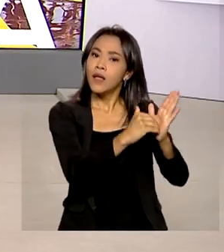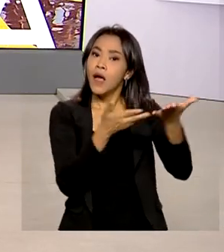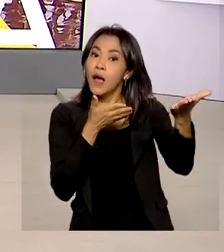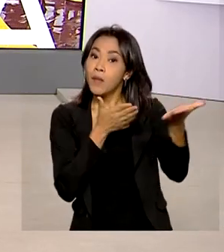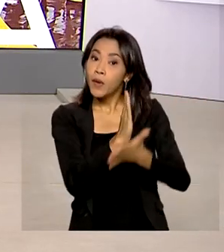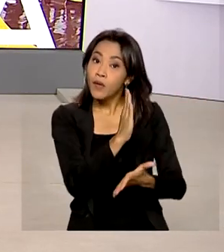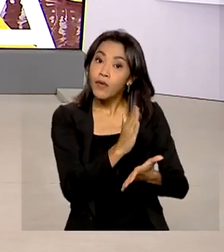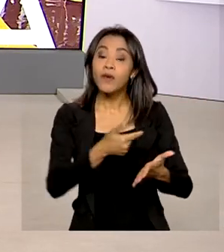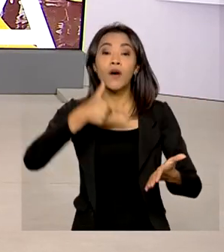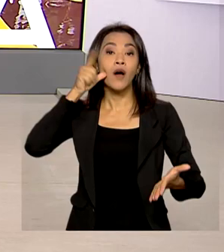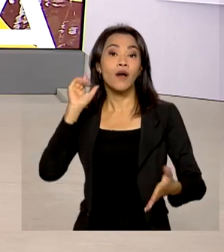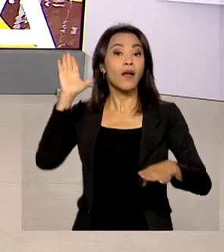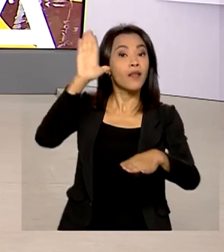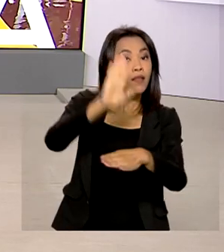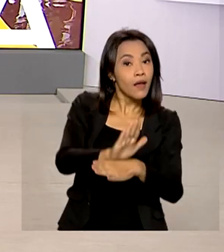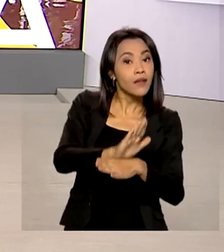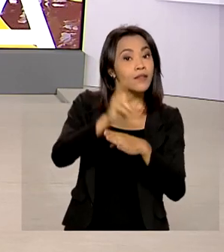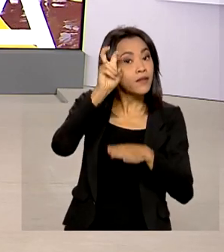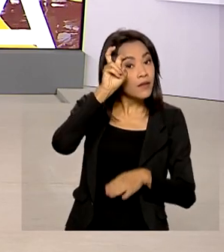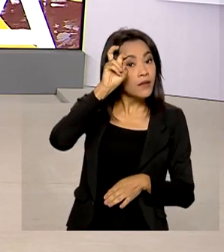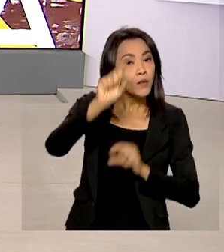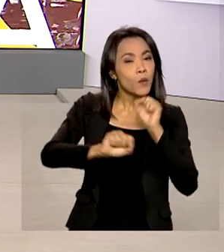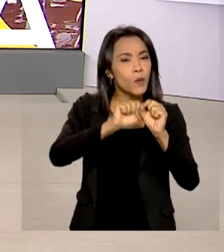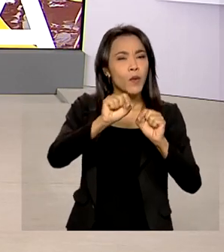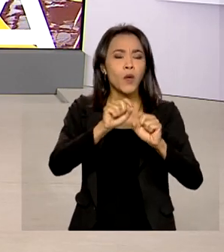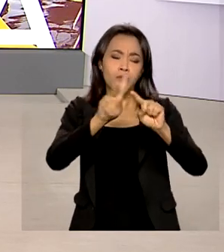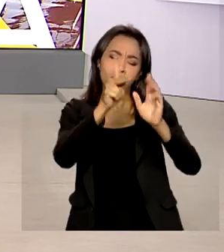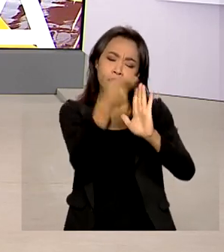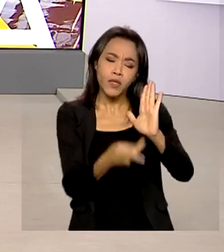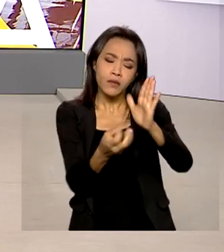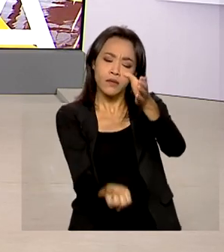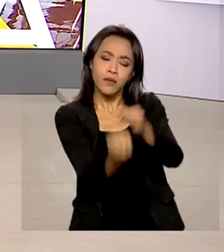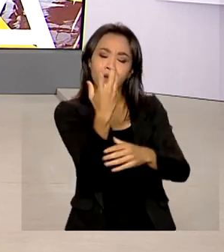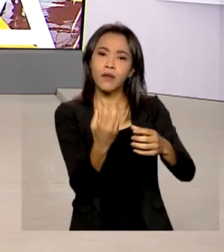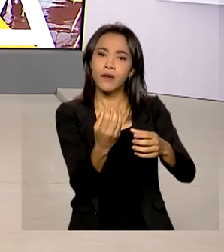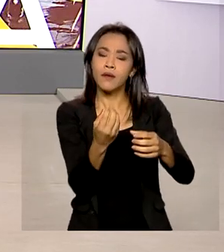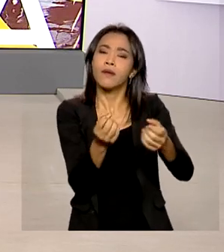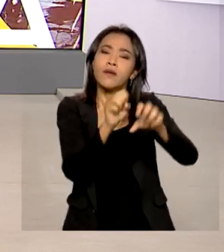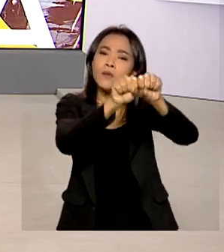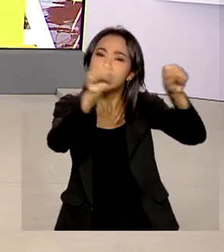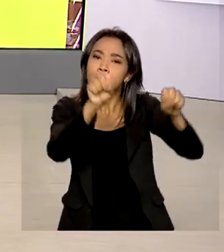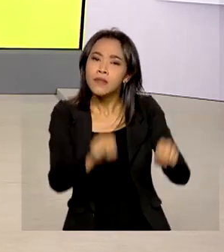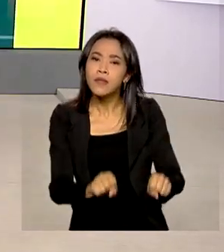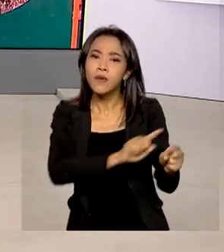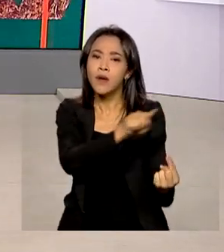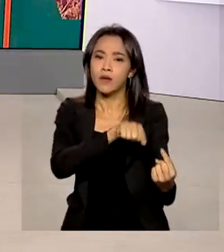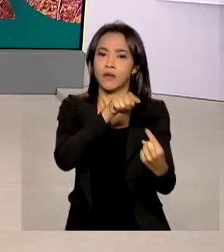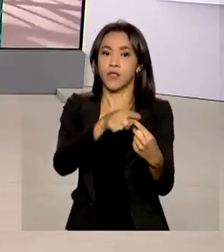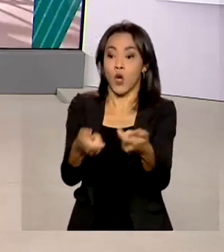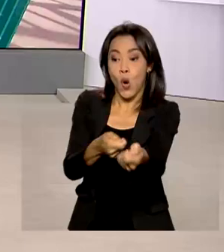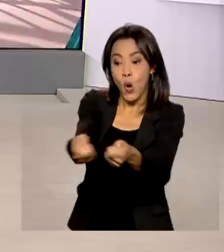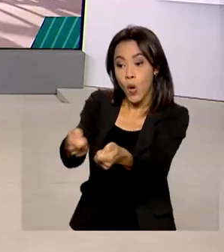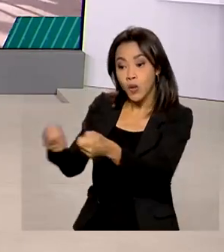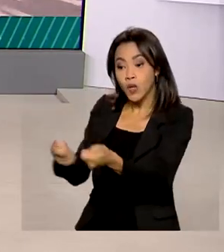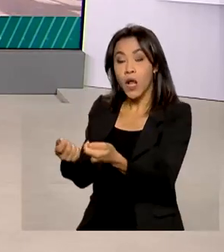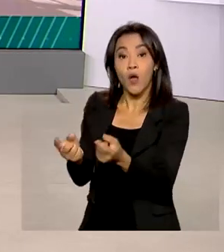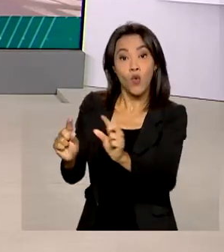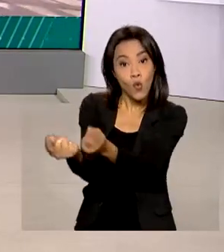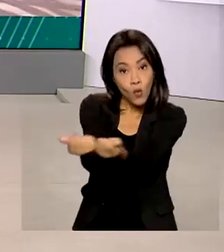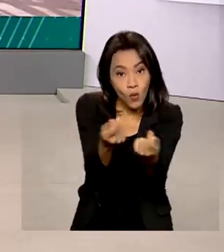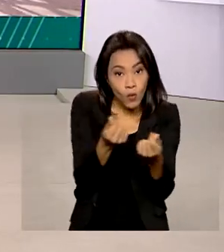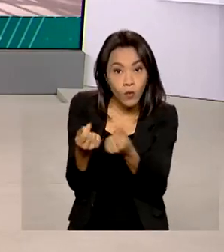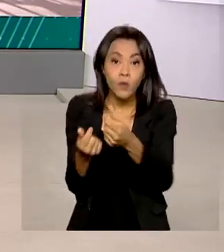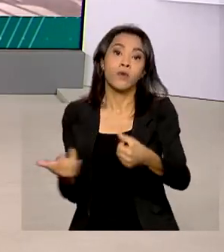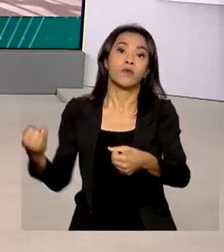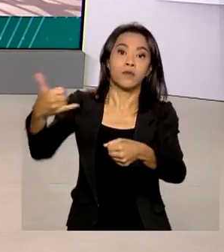desta quinta-feira projeto de lei que cria um sistema para ajudar a controlar os preços dos combustíveis. E o governo